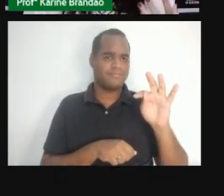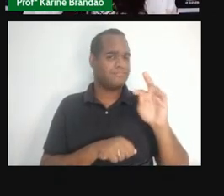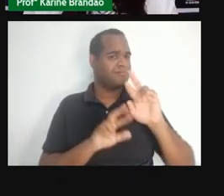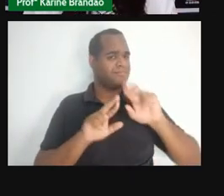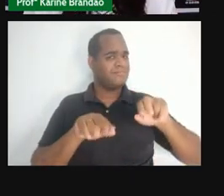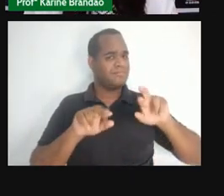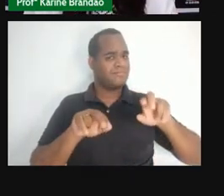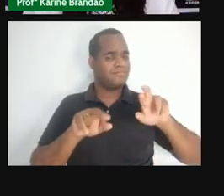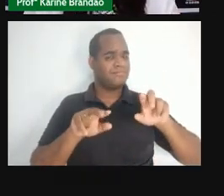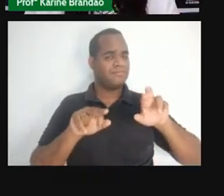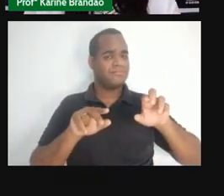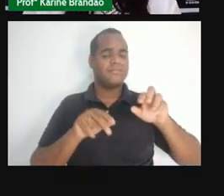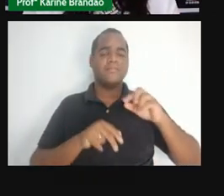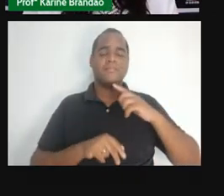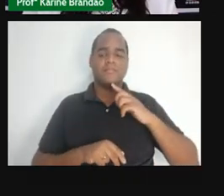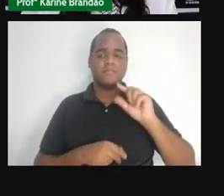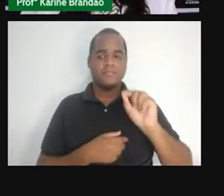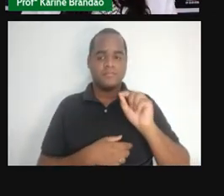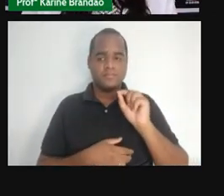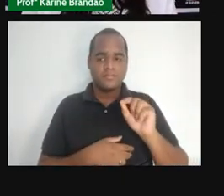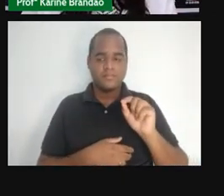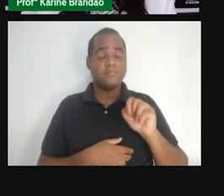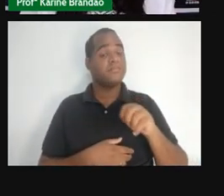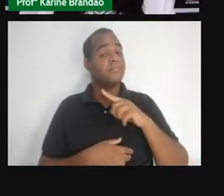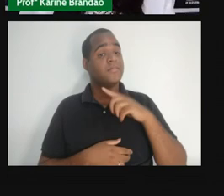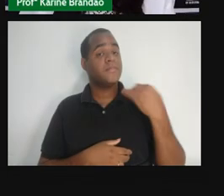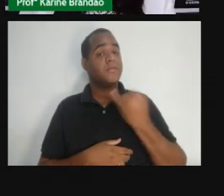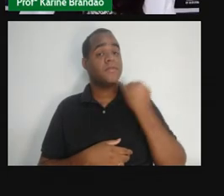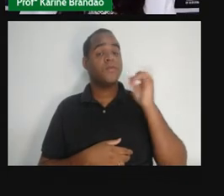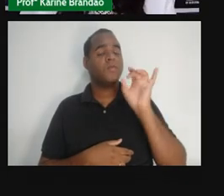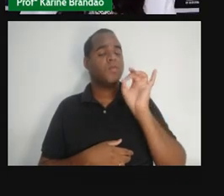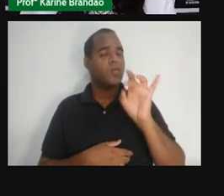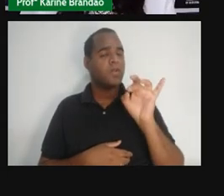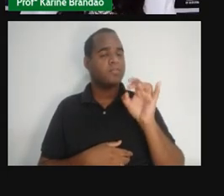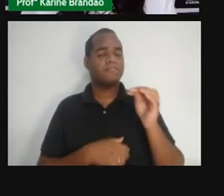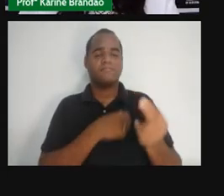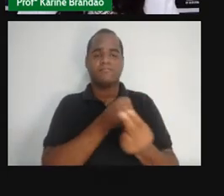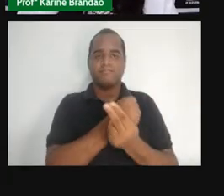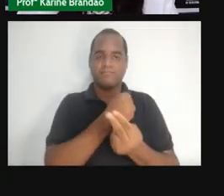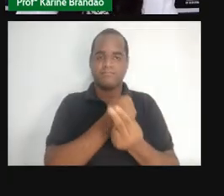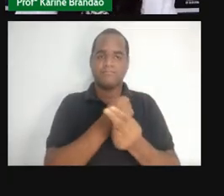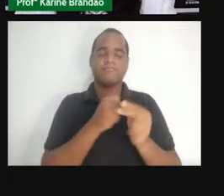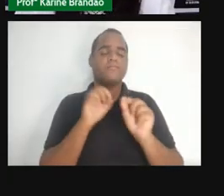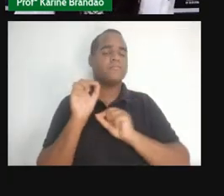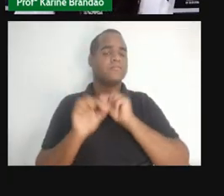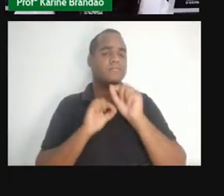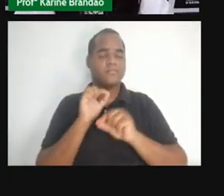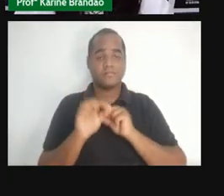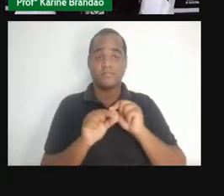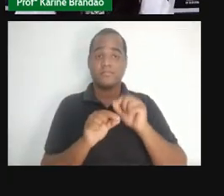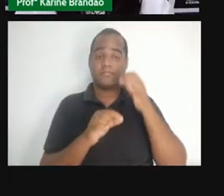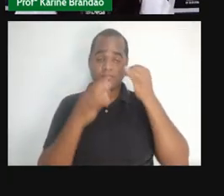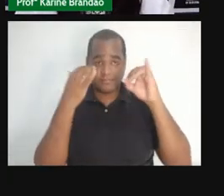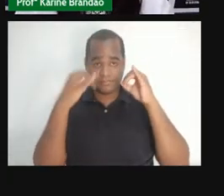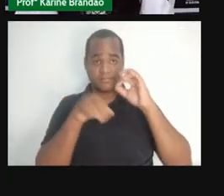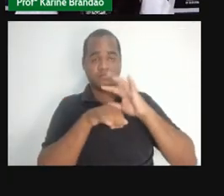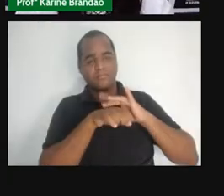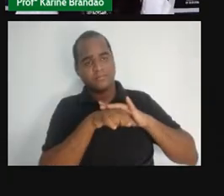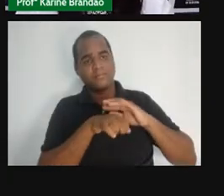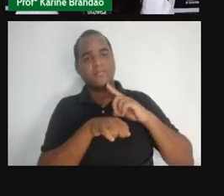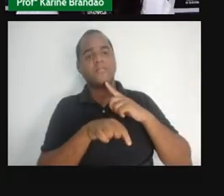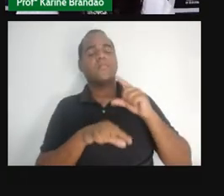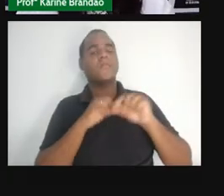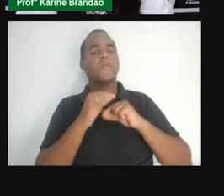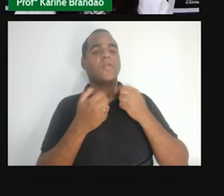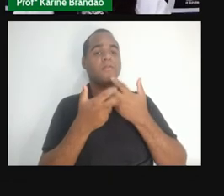eles vão ser métodos que vão evitar DSTs. Não, né, minha gente? Então, qual é a única alternativa